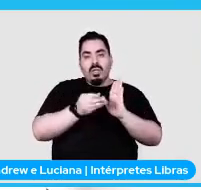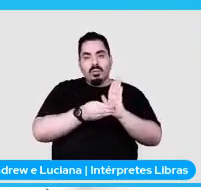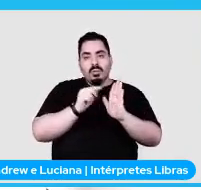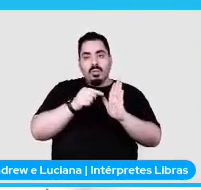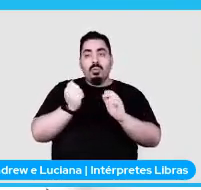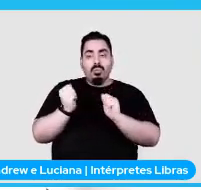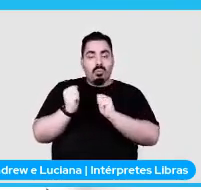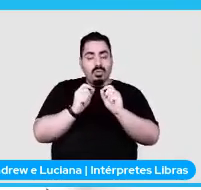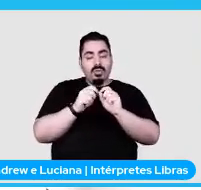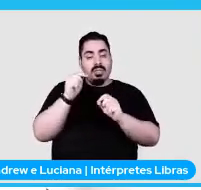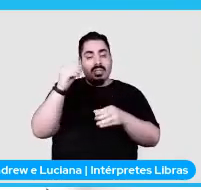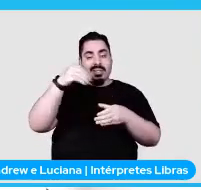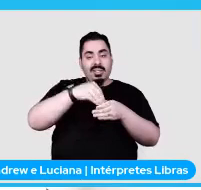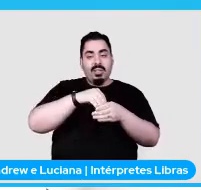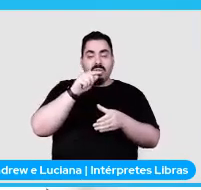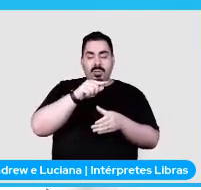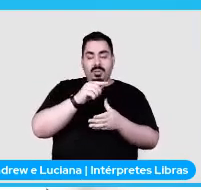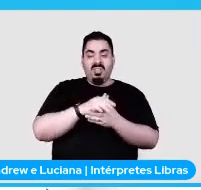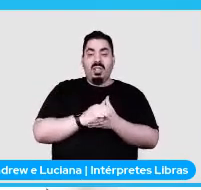processado antes da spider começar.